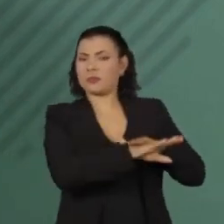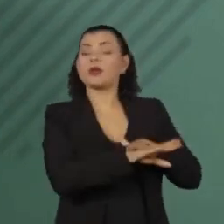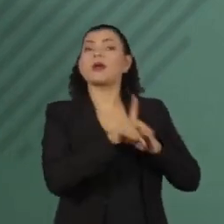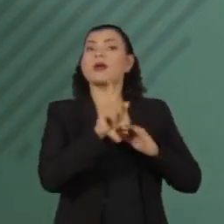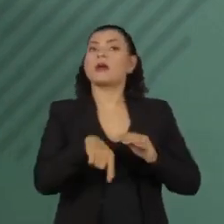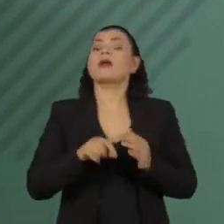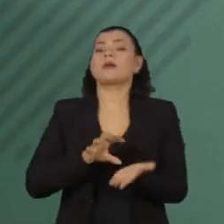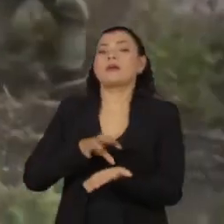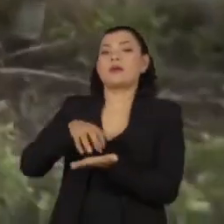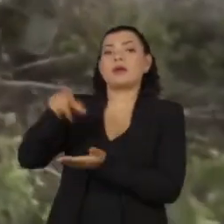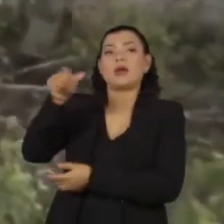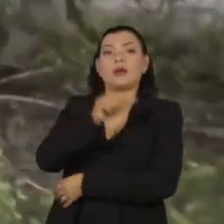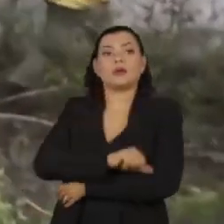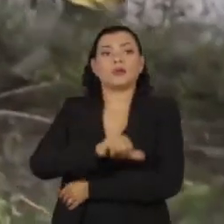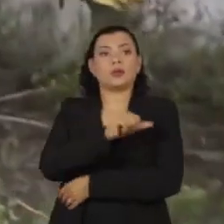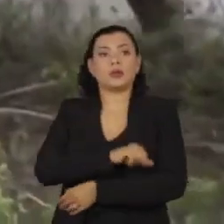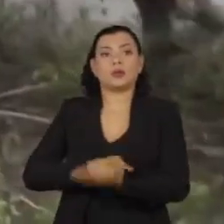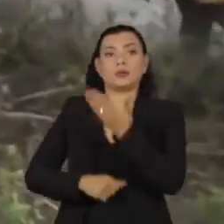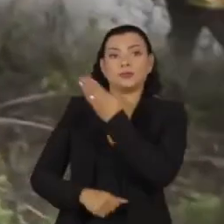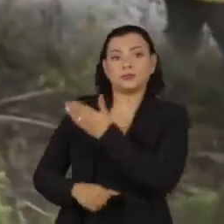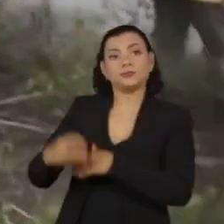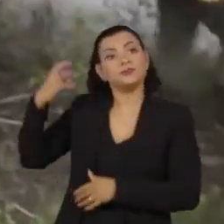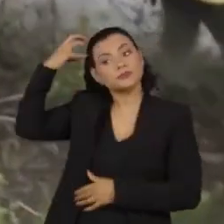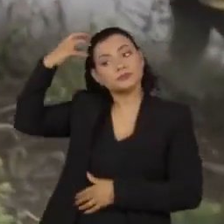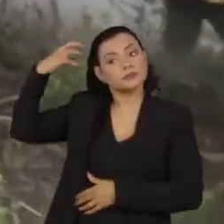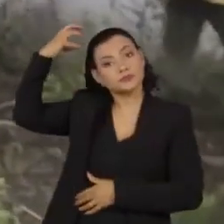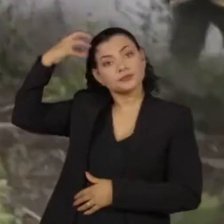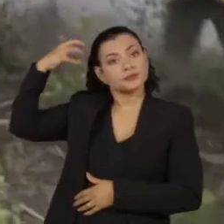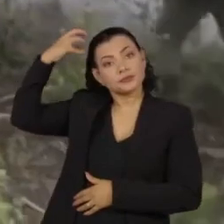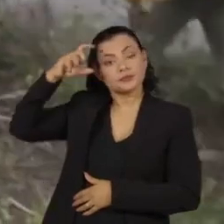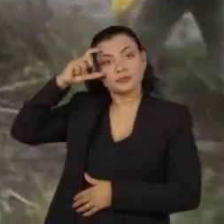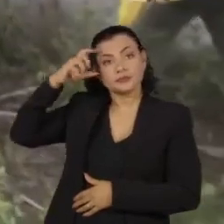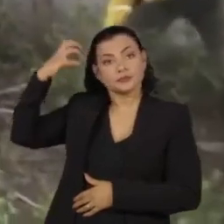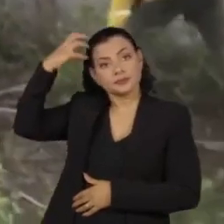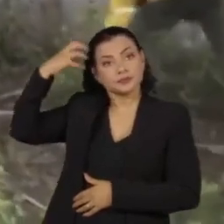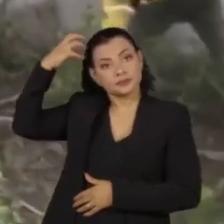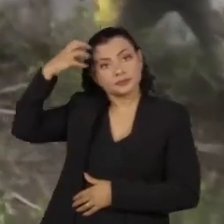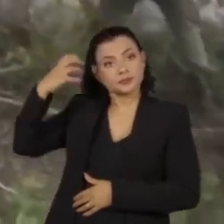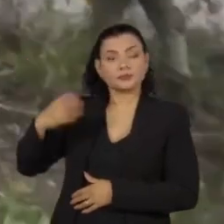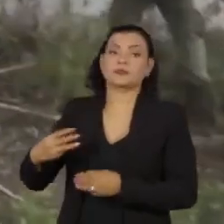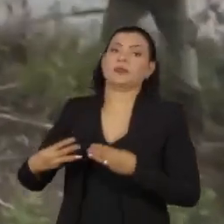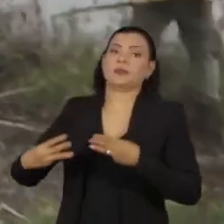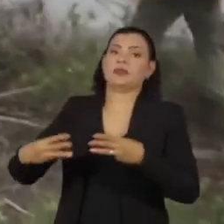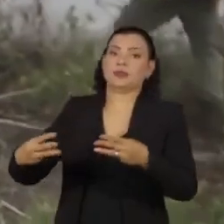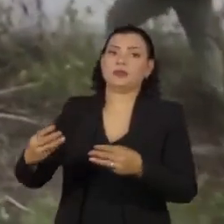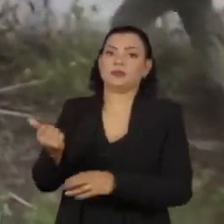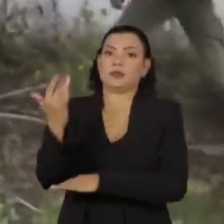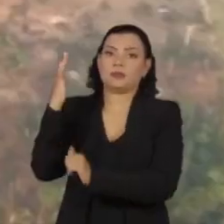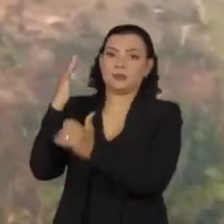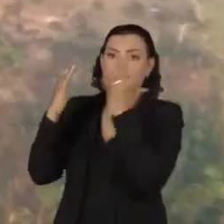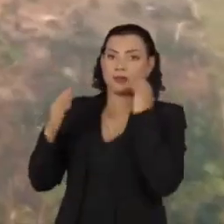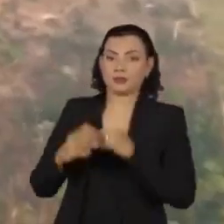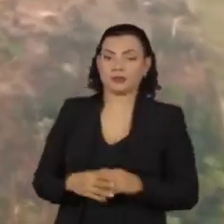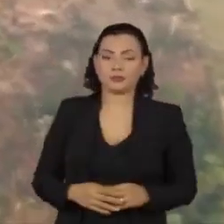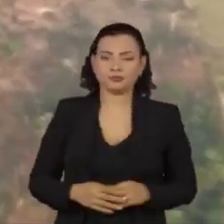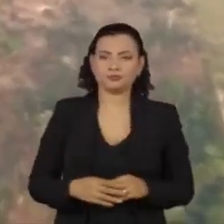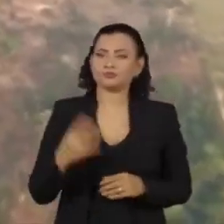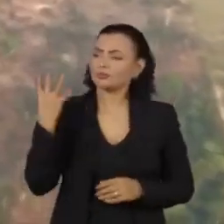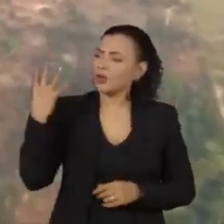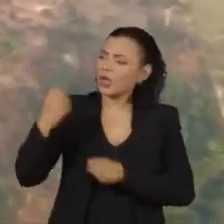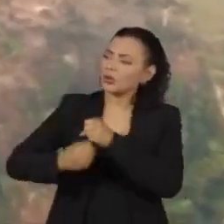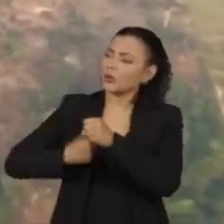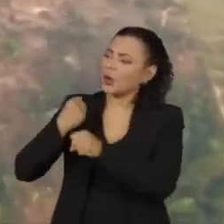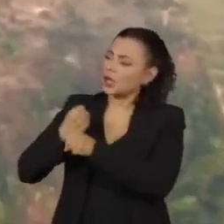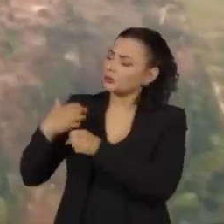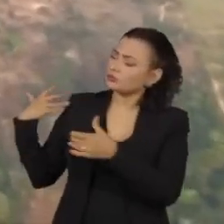do órgão no Rio de Janeiro, indicado pelo então ministro do Meio Ambiente, Ricardo Salles. Nos últimos quatro anos,